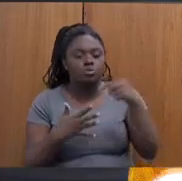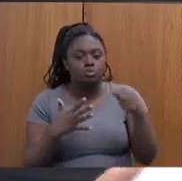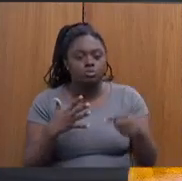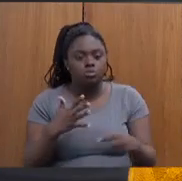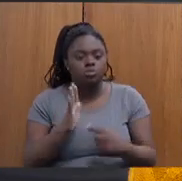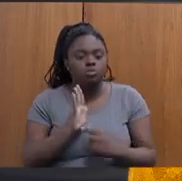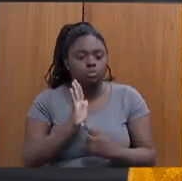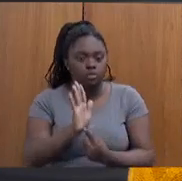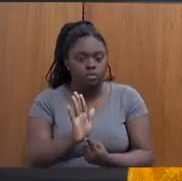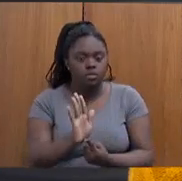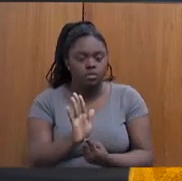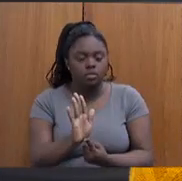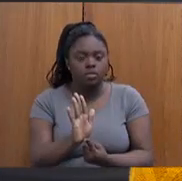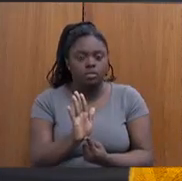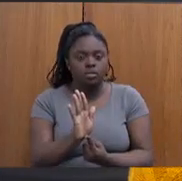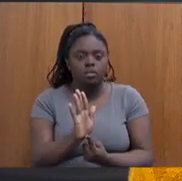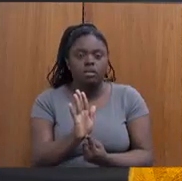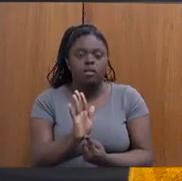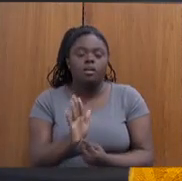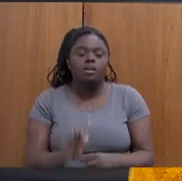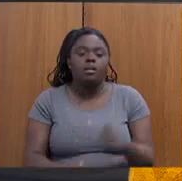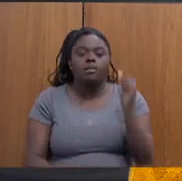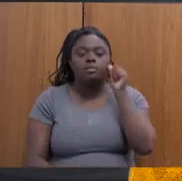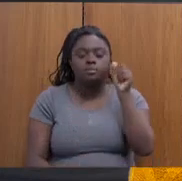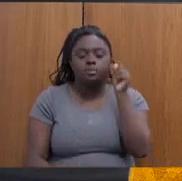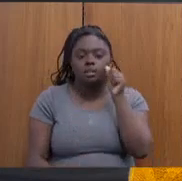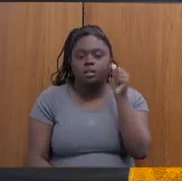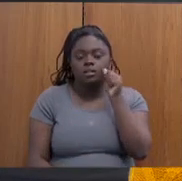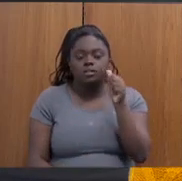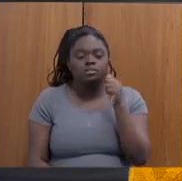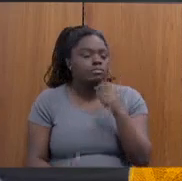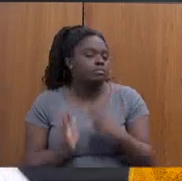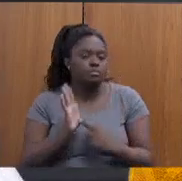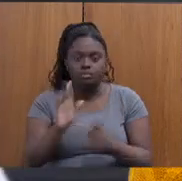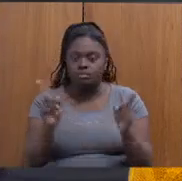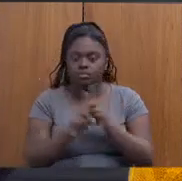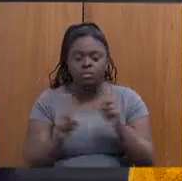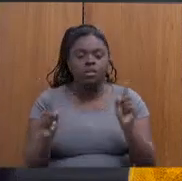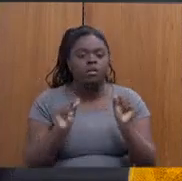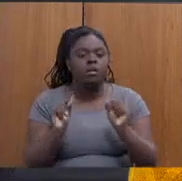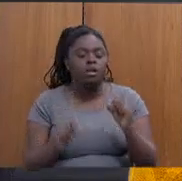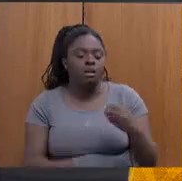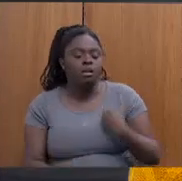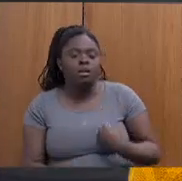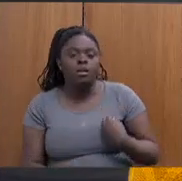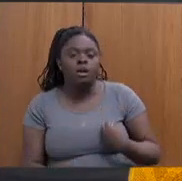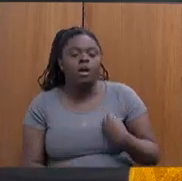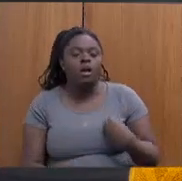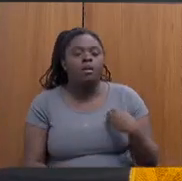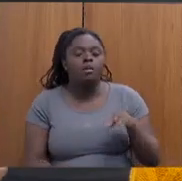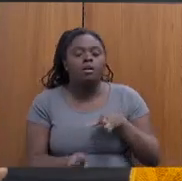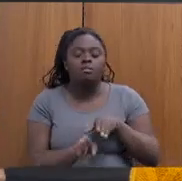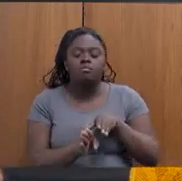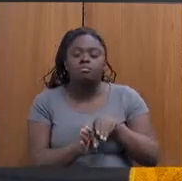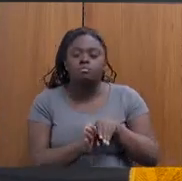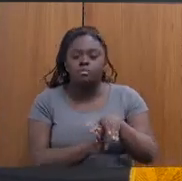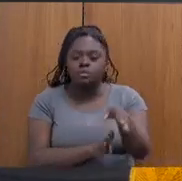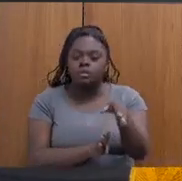um dos pontos sobre as mulheres que não foi trazido é sobre o funcionamento do Conselho Estadual da Mulher.